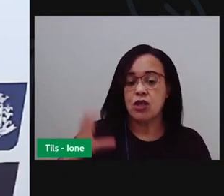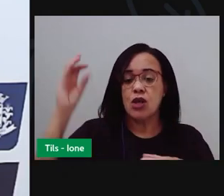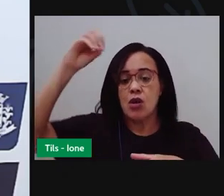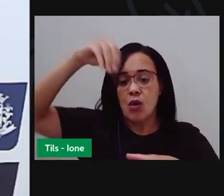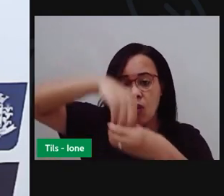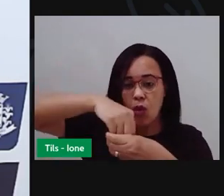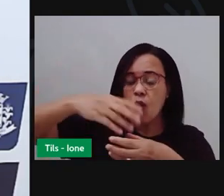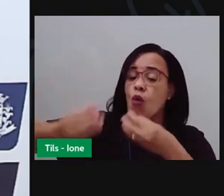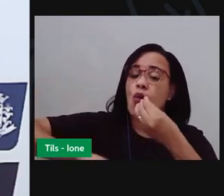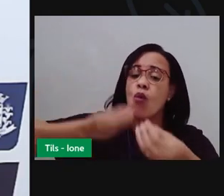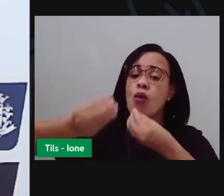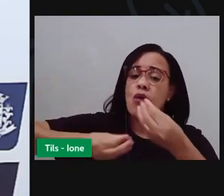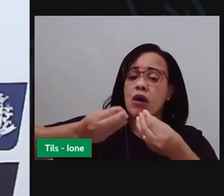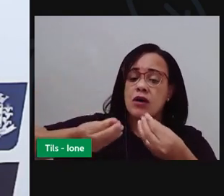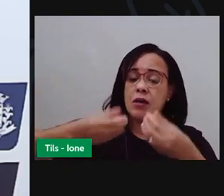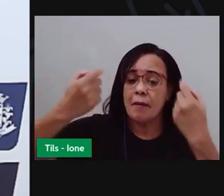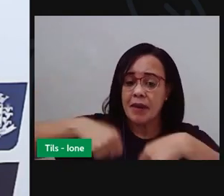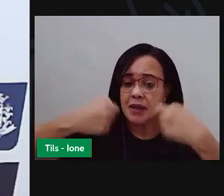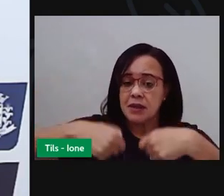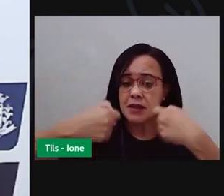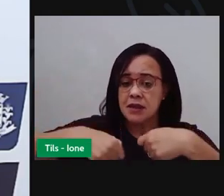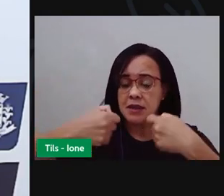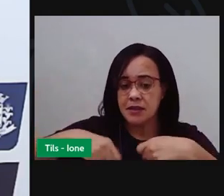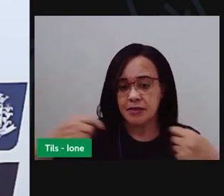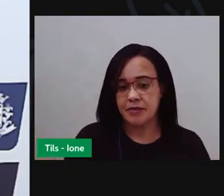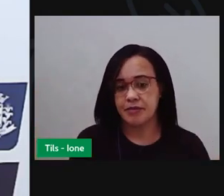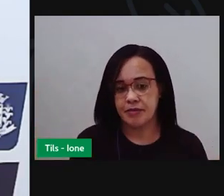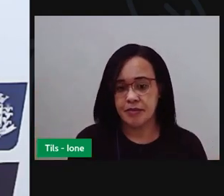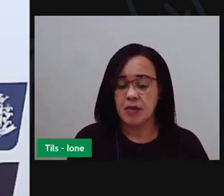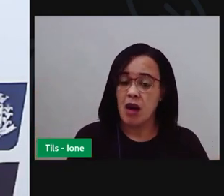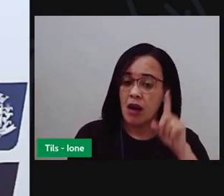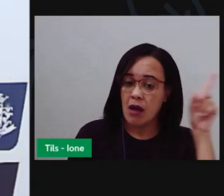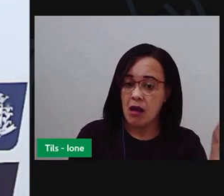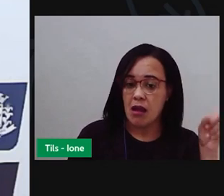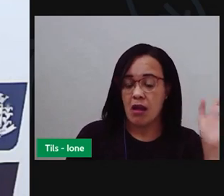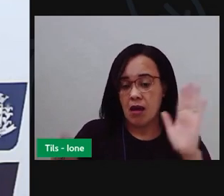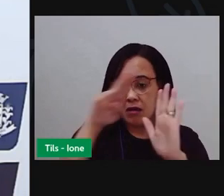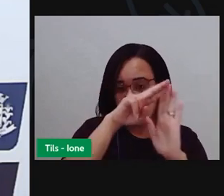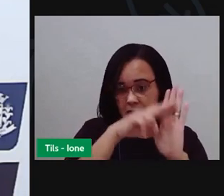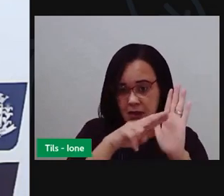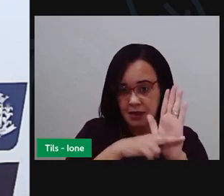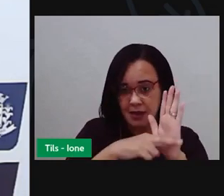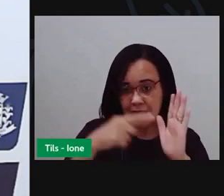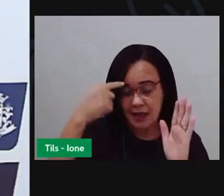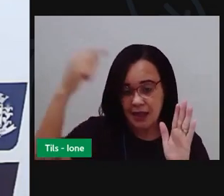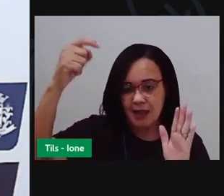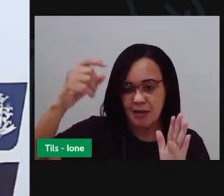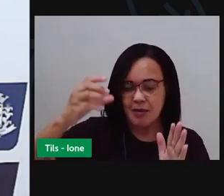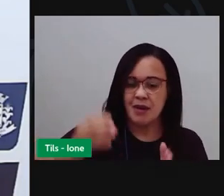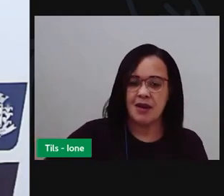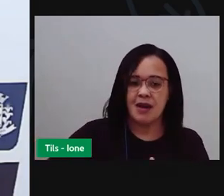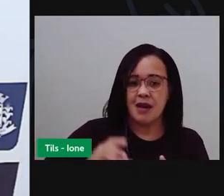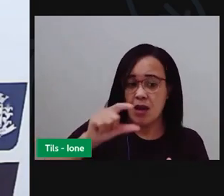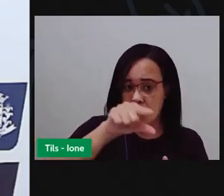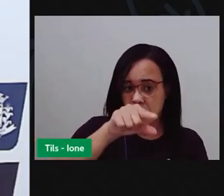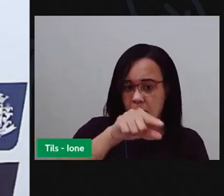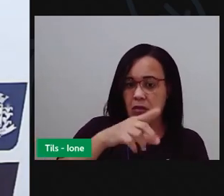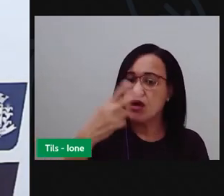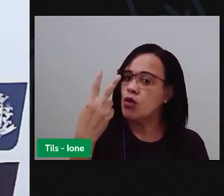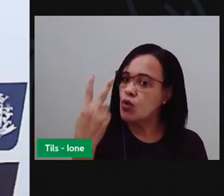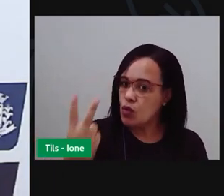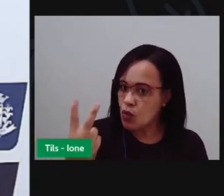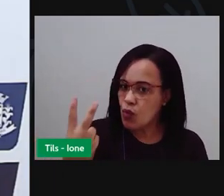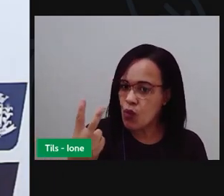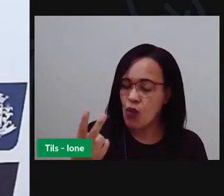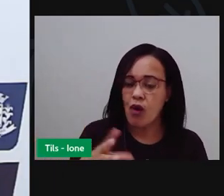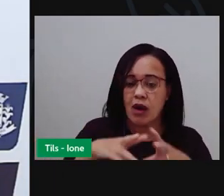Por exemplo, lá na receita, a gente viu que precisa de duas xícaras de flocão